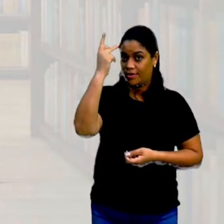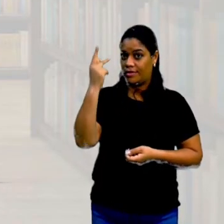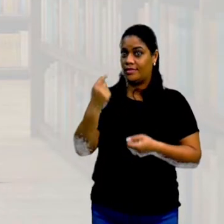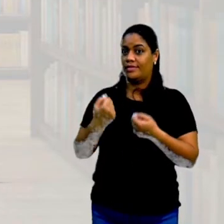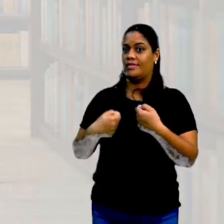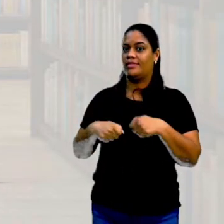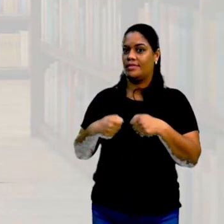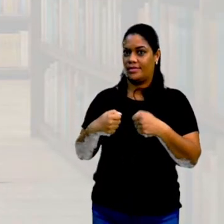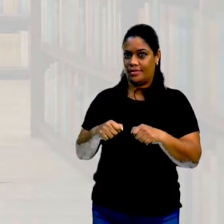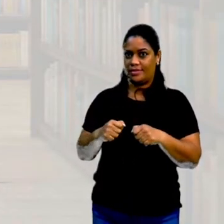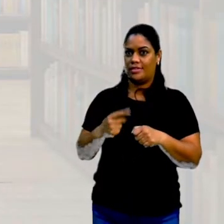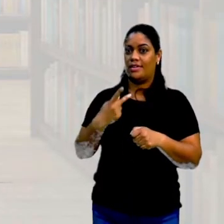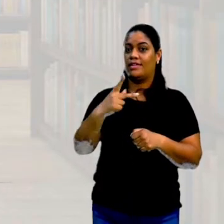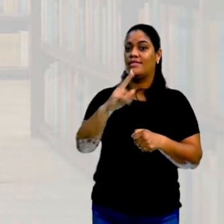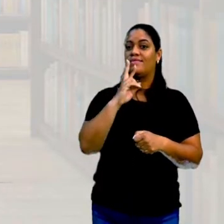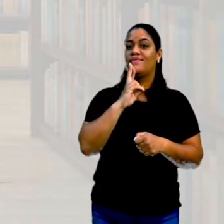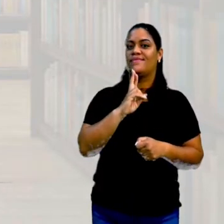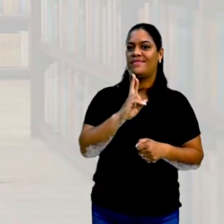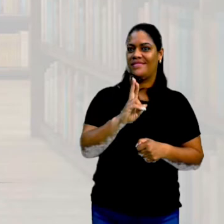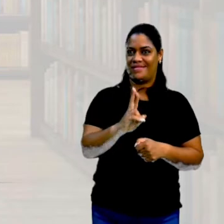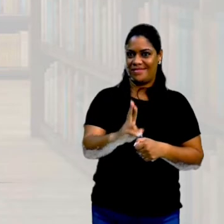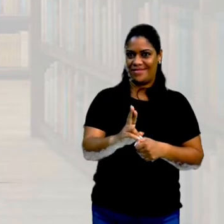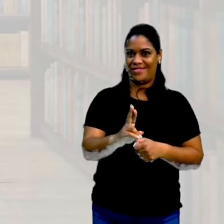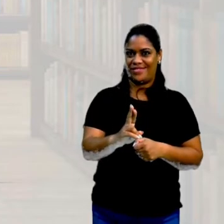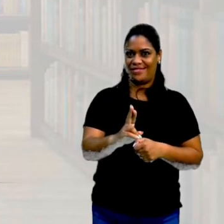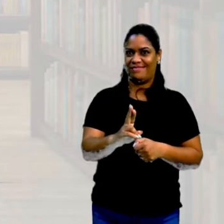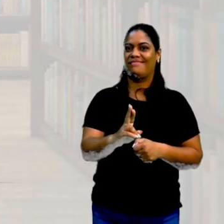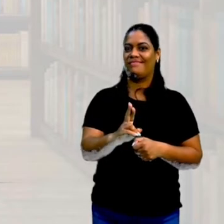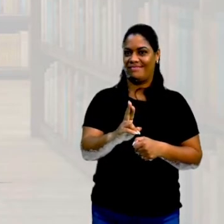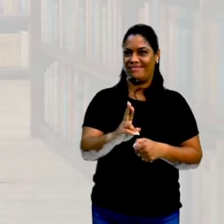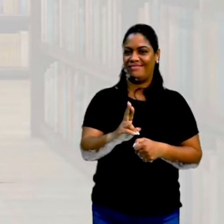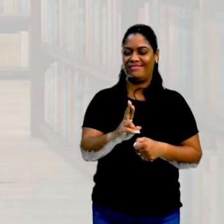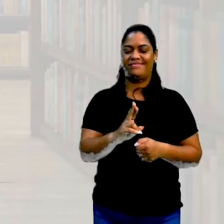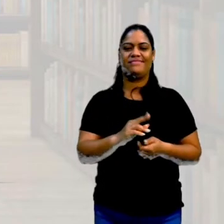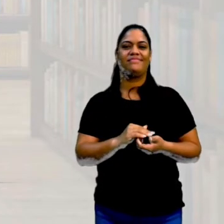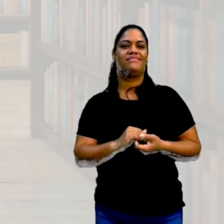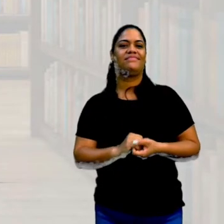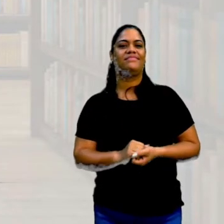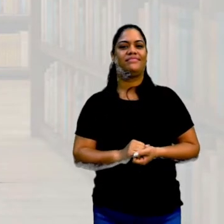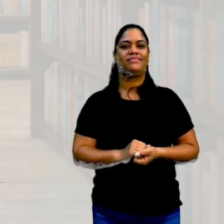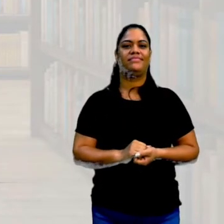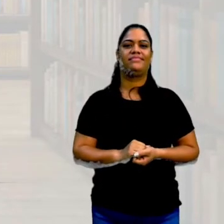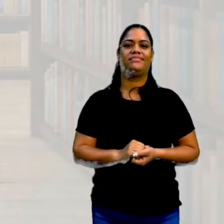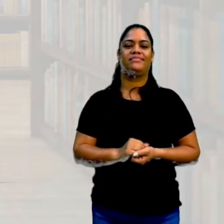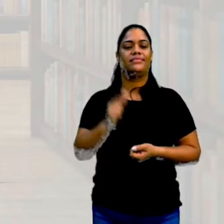precisar da sua resposta para um censo? Pensando que,